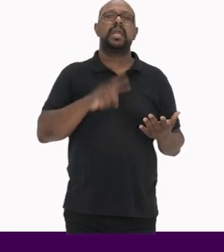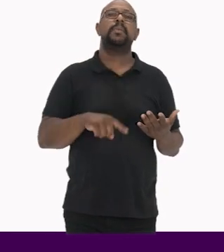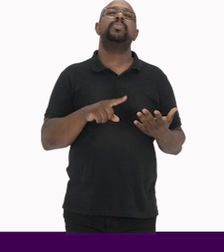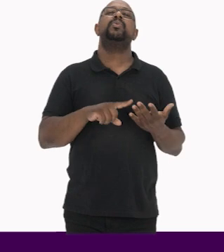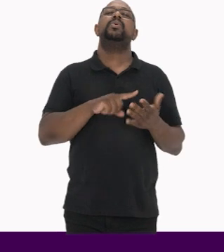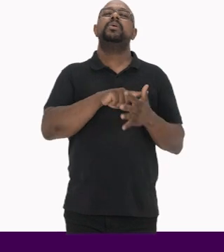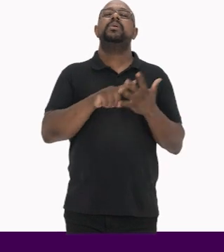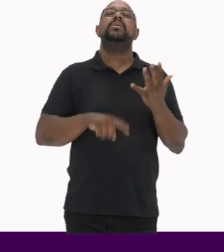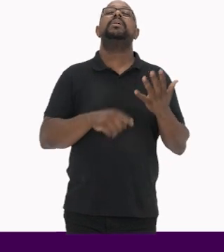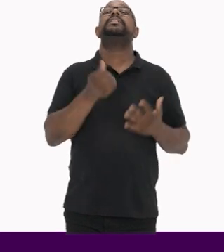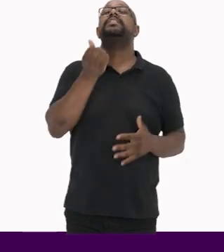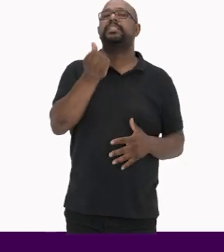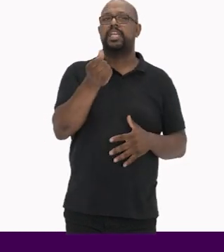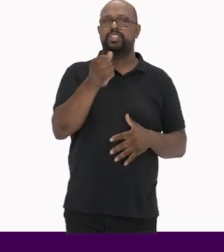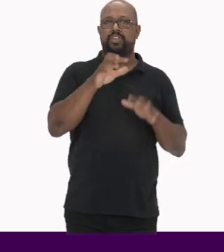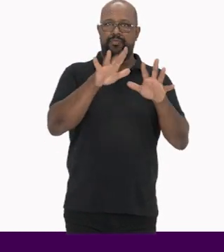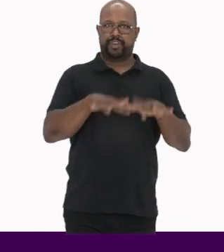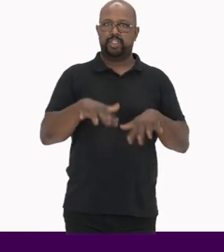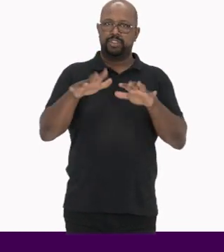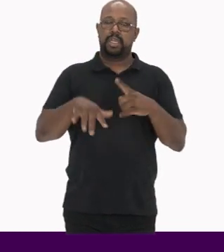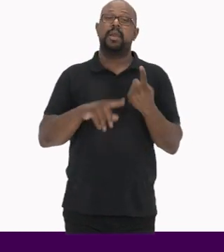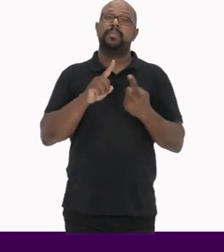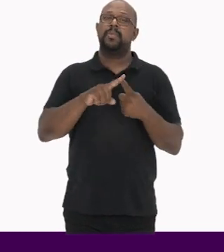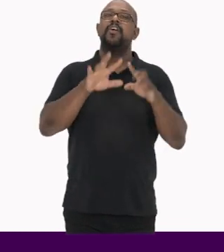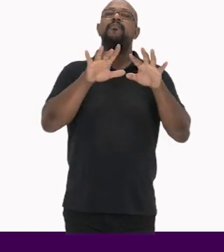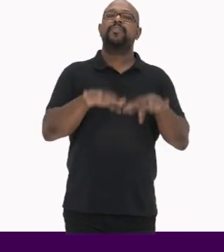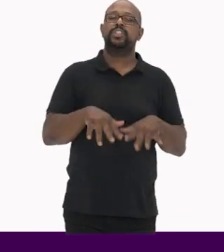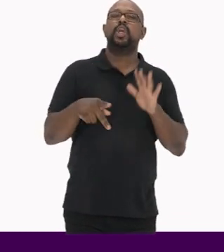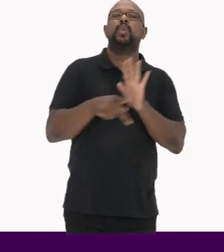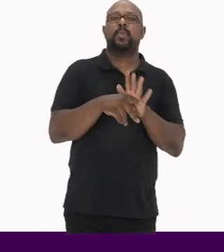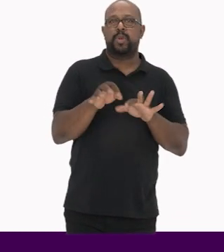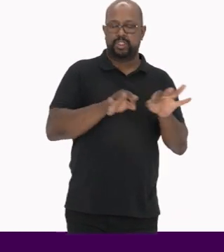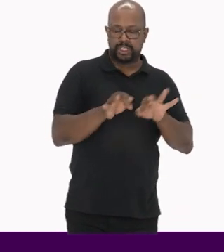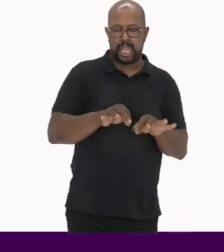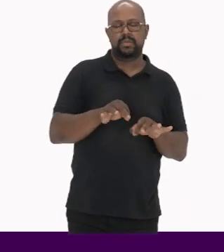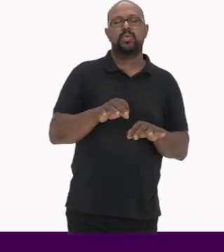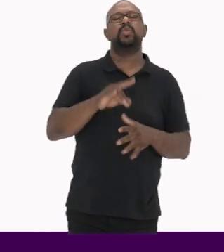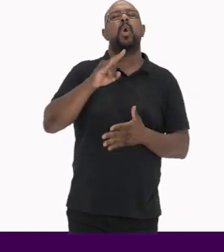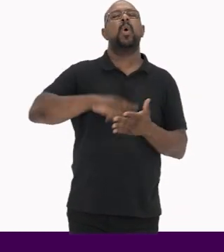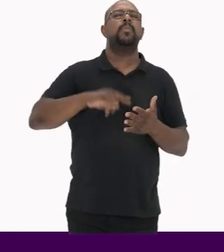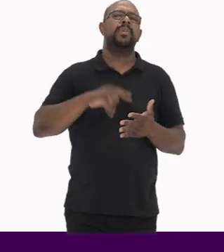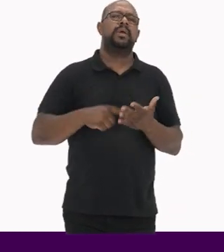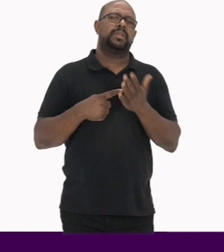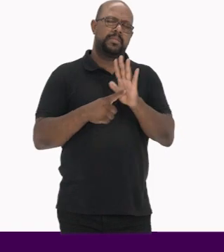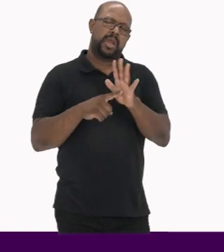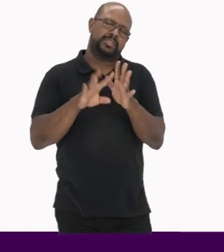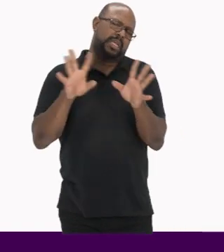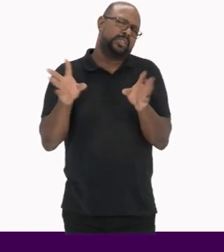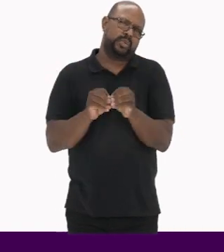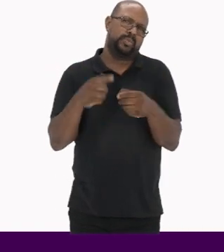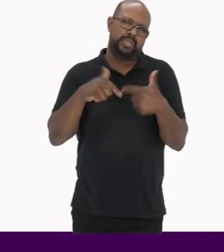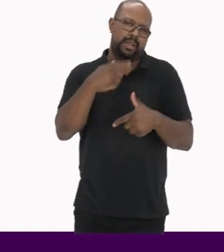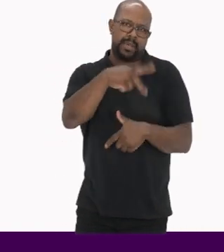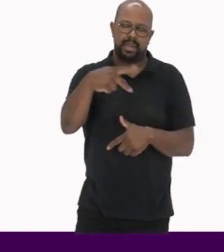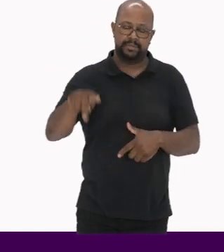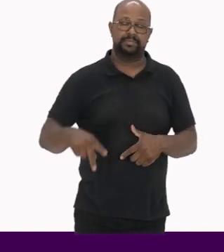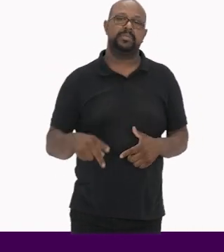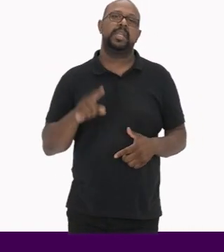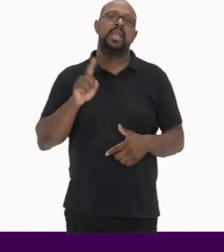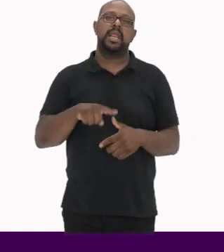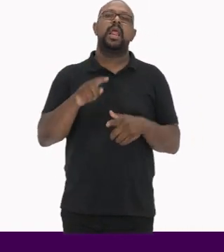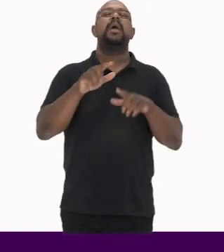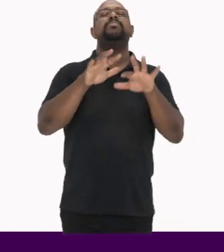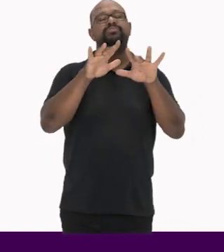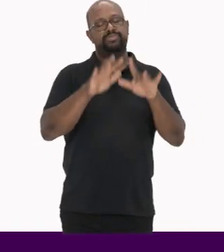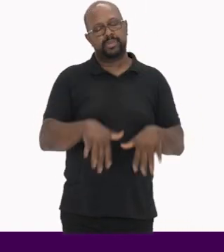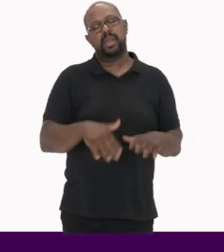composto por seis fichas Primeira, ficha do projeto É um documento que apresenta e resume o trabalho realizado